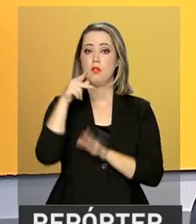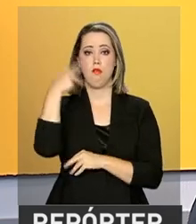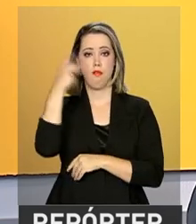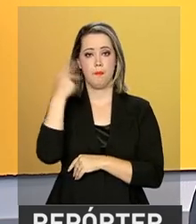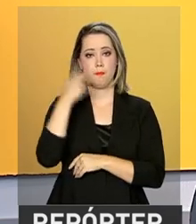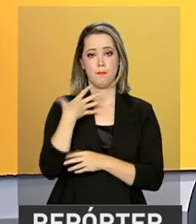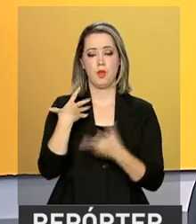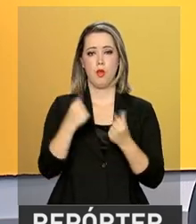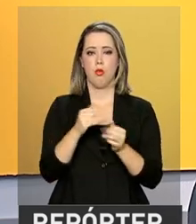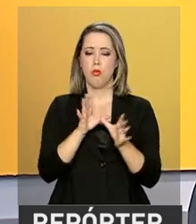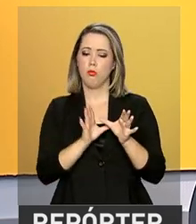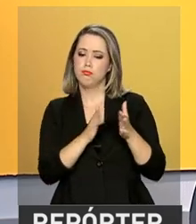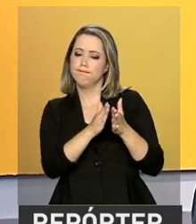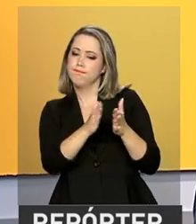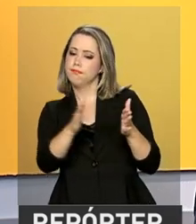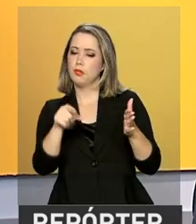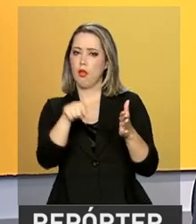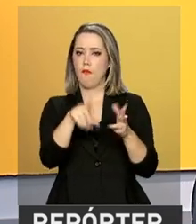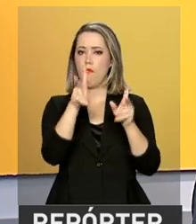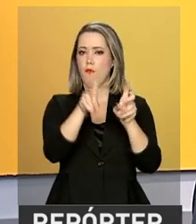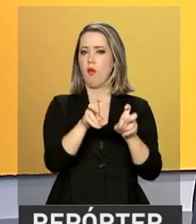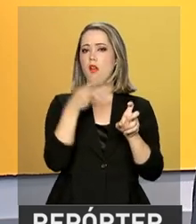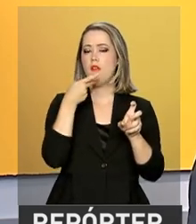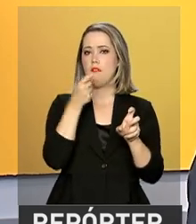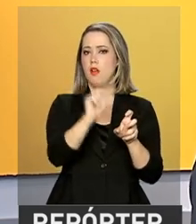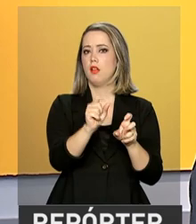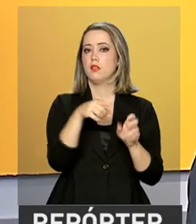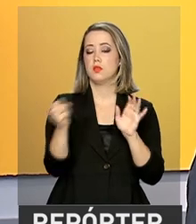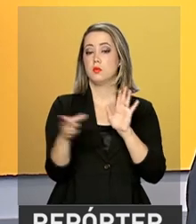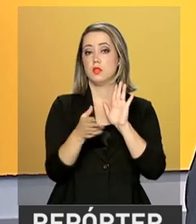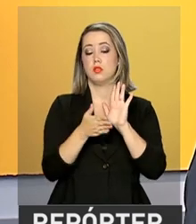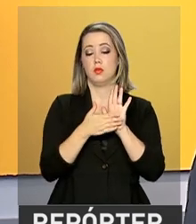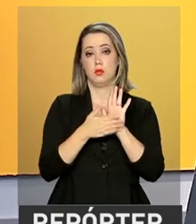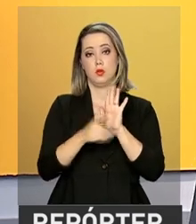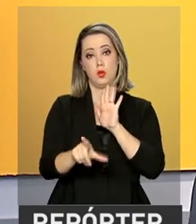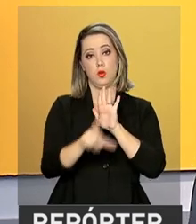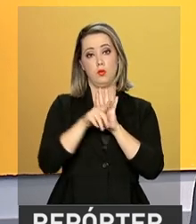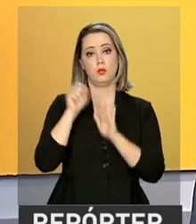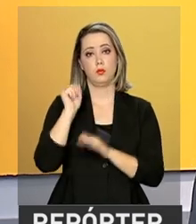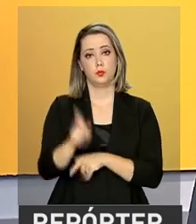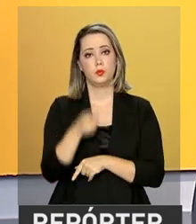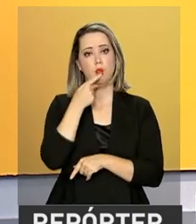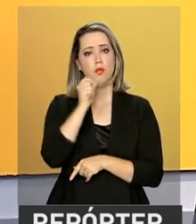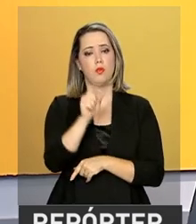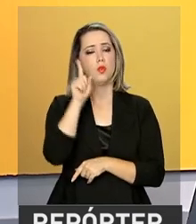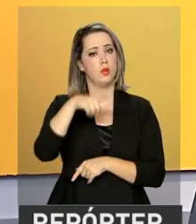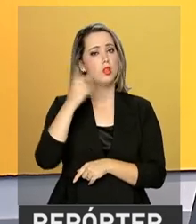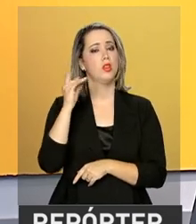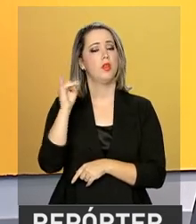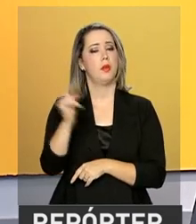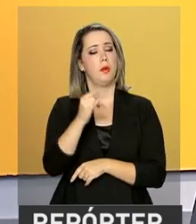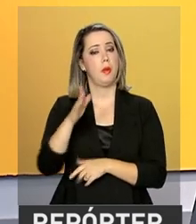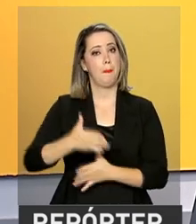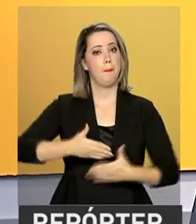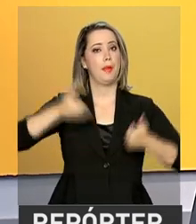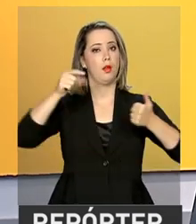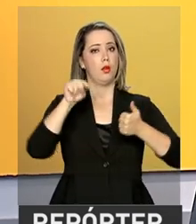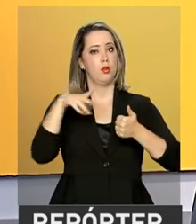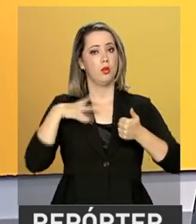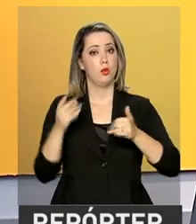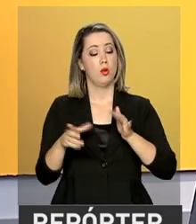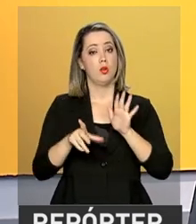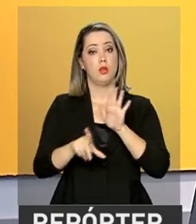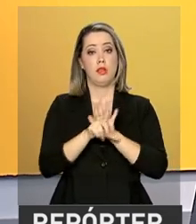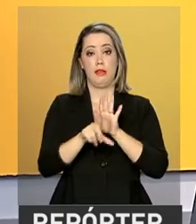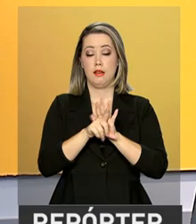trecho da entrevista em que o presidente fala sobre a reforma da Previdência. Michel Temer disse que o ideal seria que o sistema da